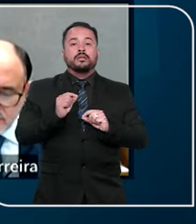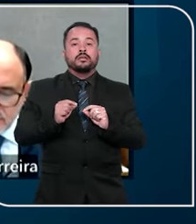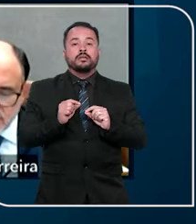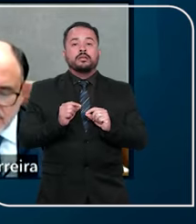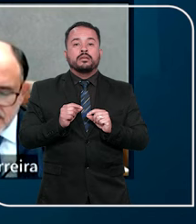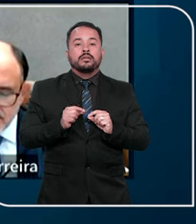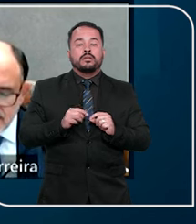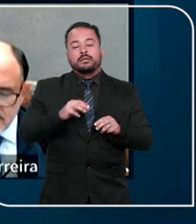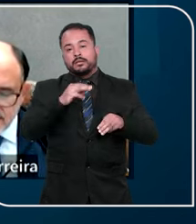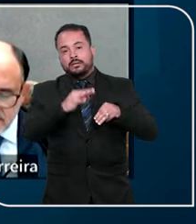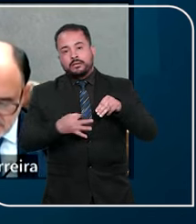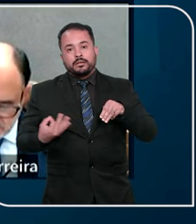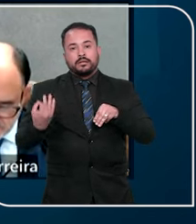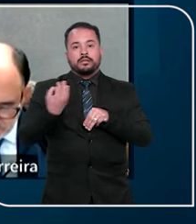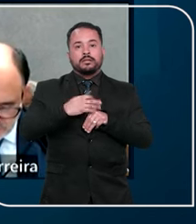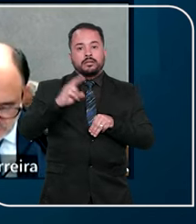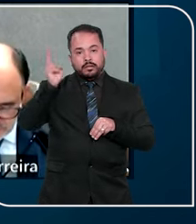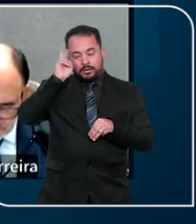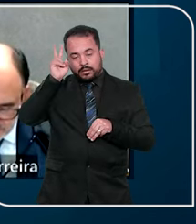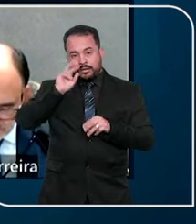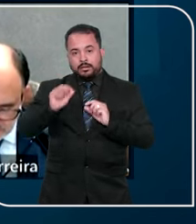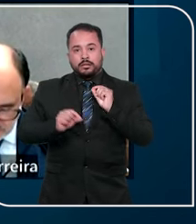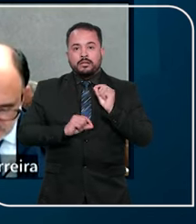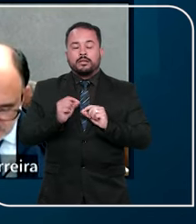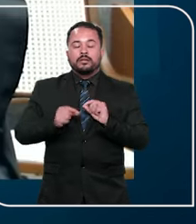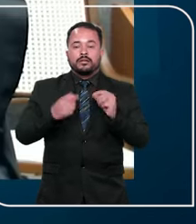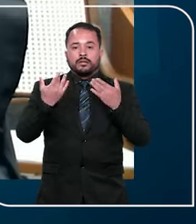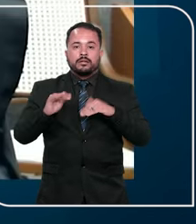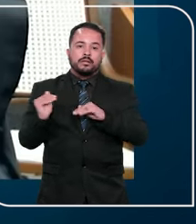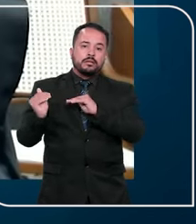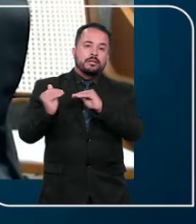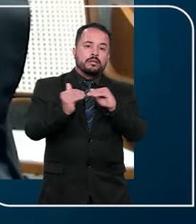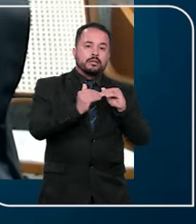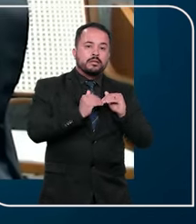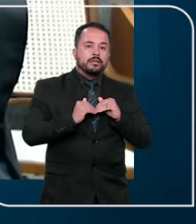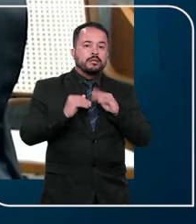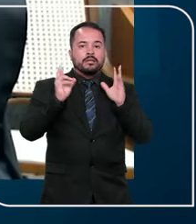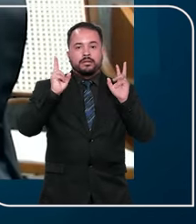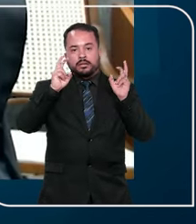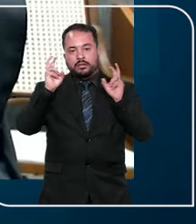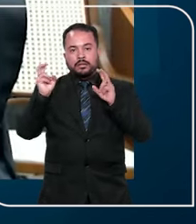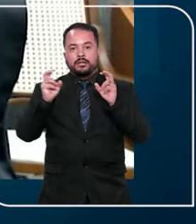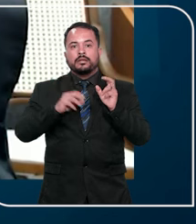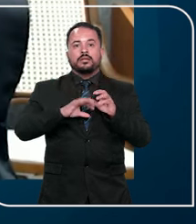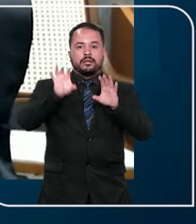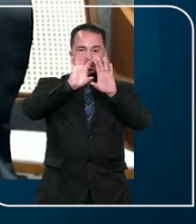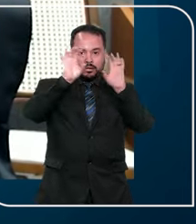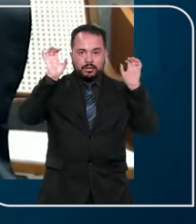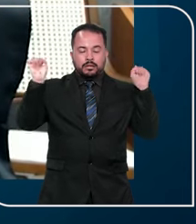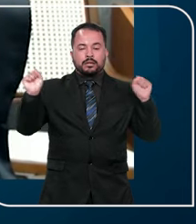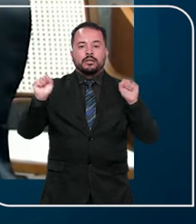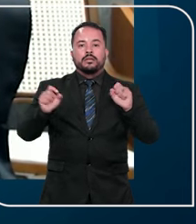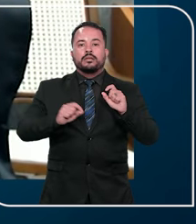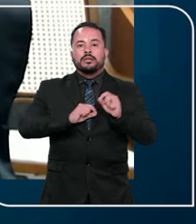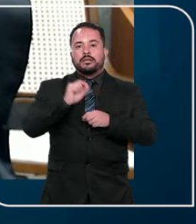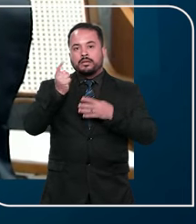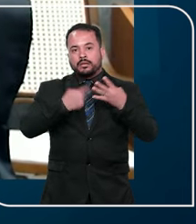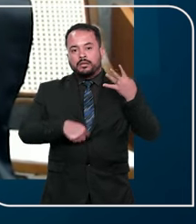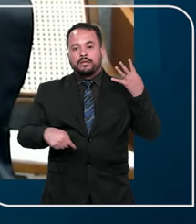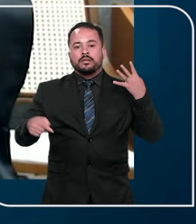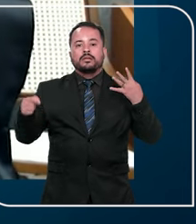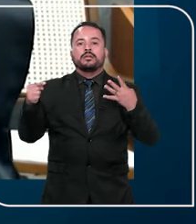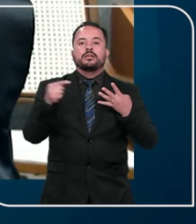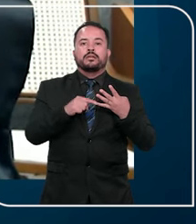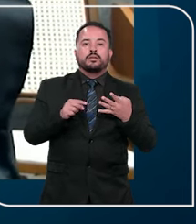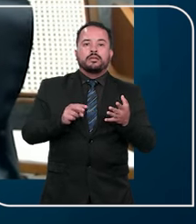sessão o ministro lembrou que o STJ já fixou orientação uniforme sobre a matéria mas os tribunais ordinários